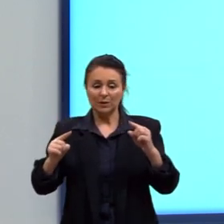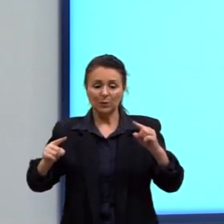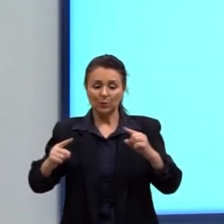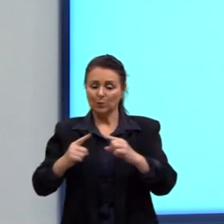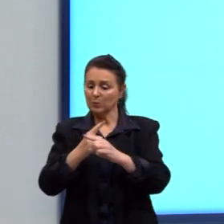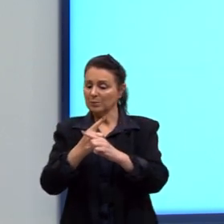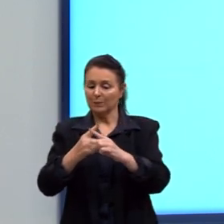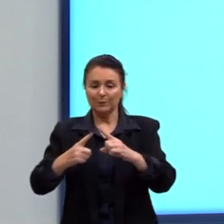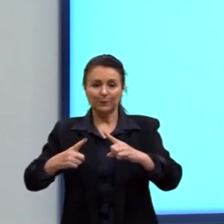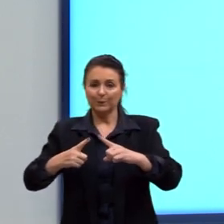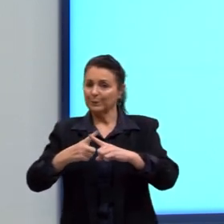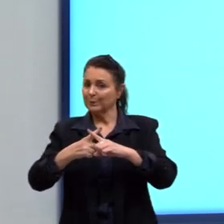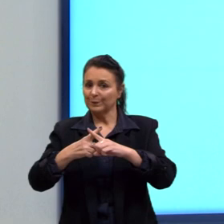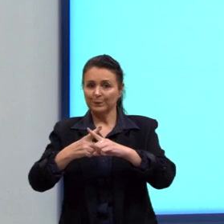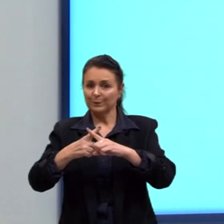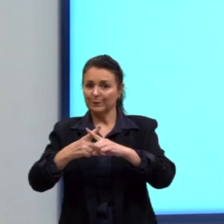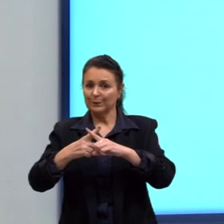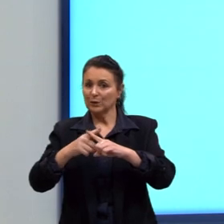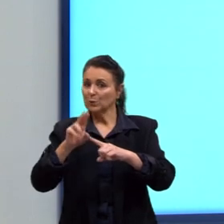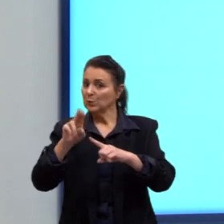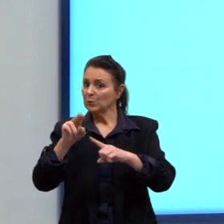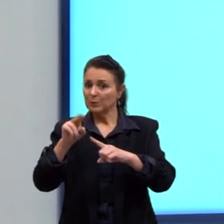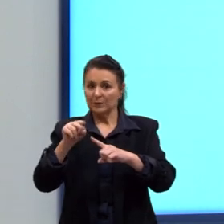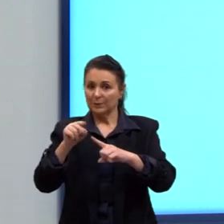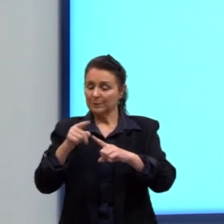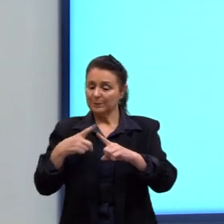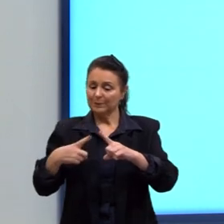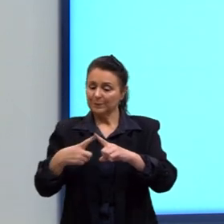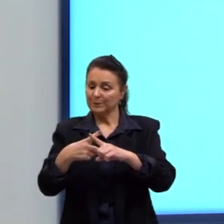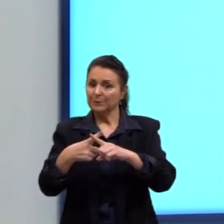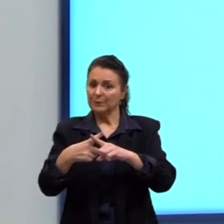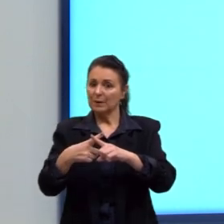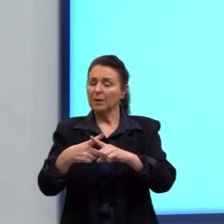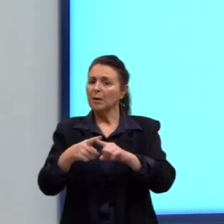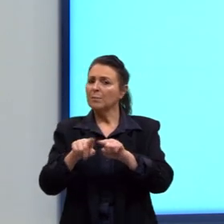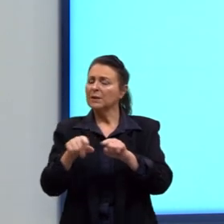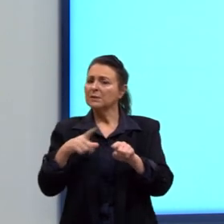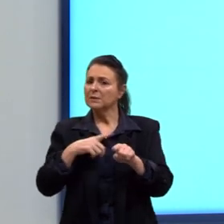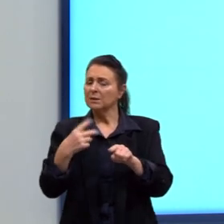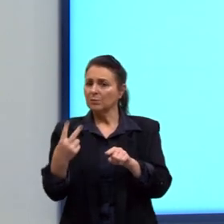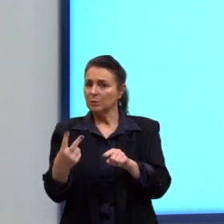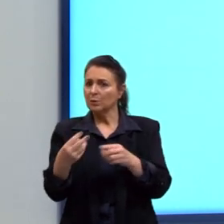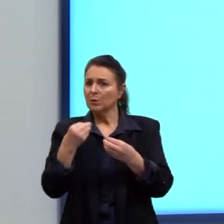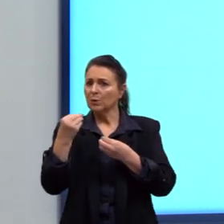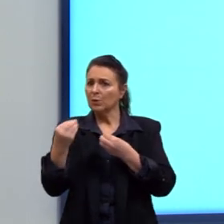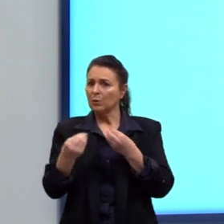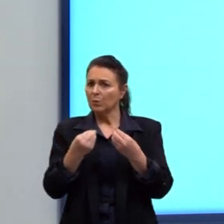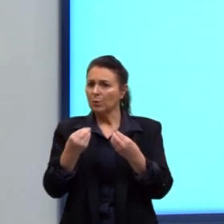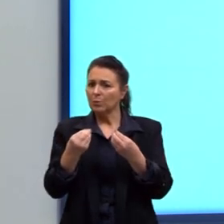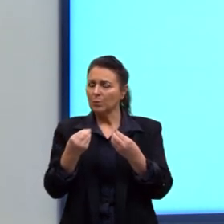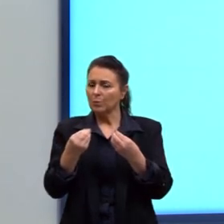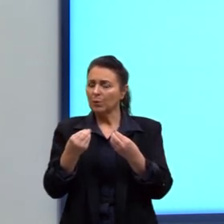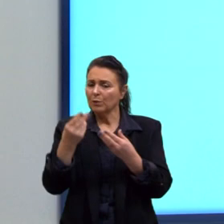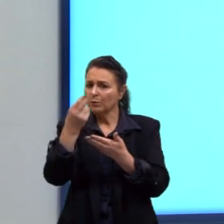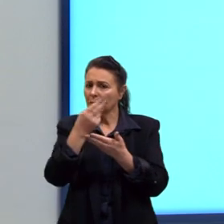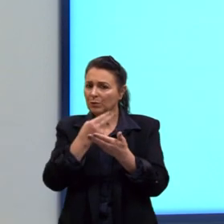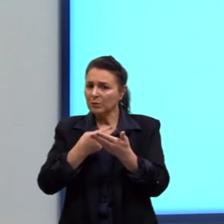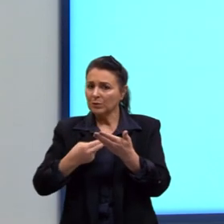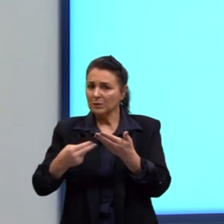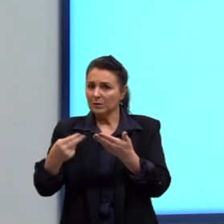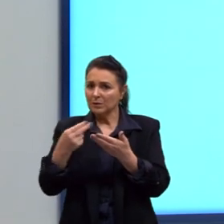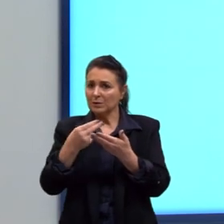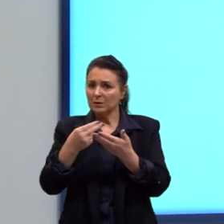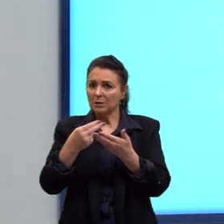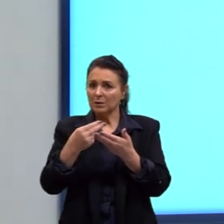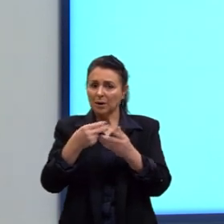uma carga, isso não acontece. Mas se a gente tem duas, gente, de início, vai pensar, vou desenhar como se fosse uma